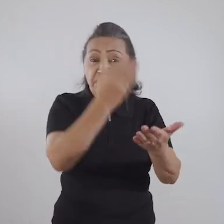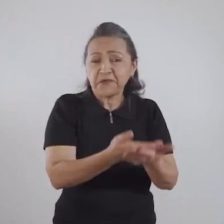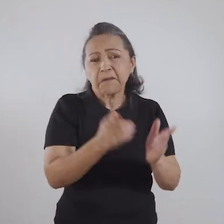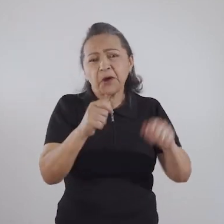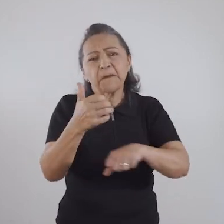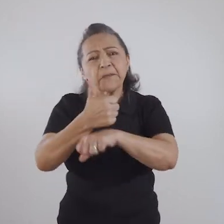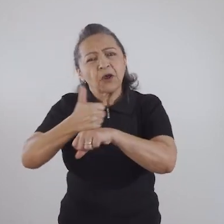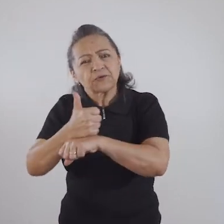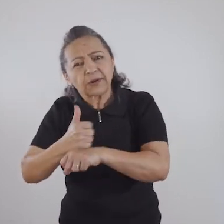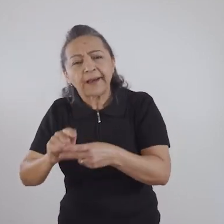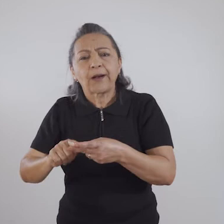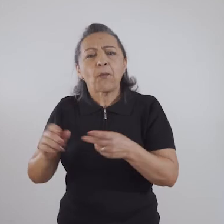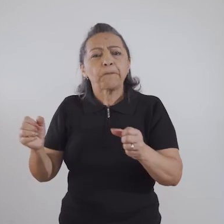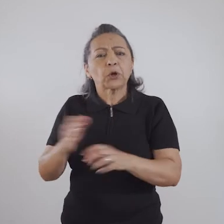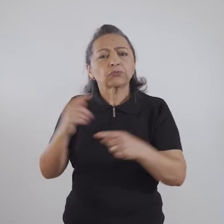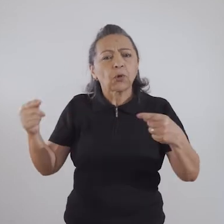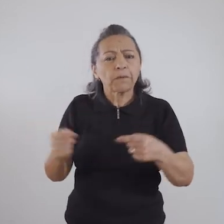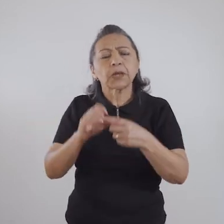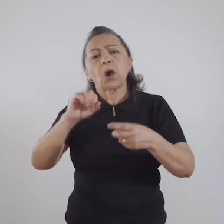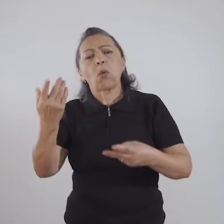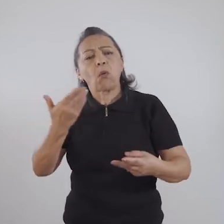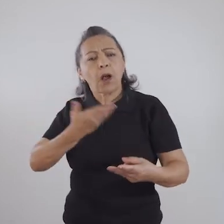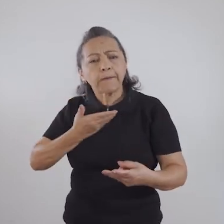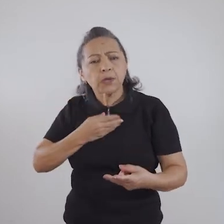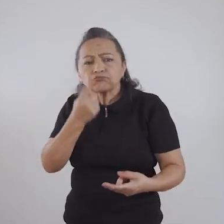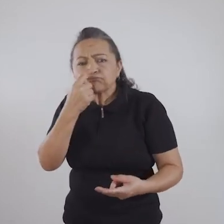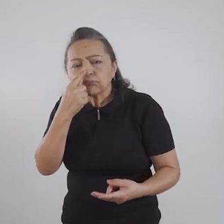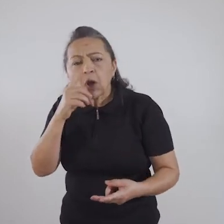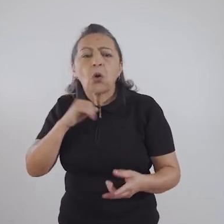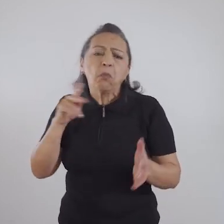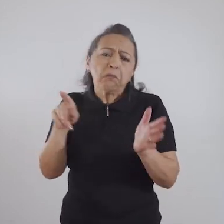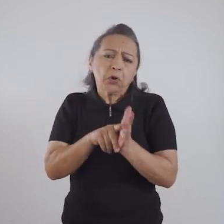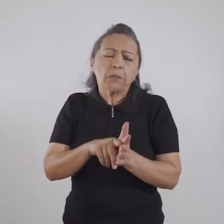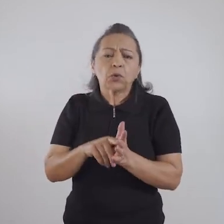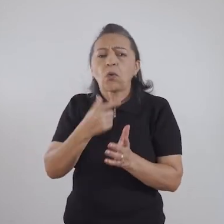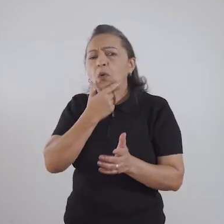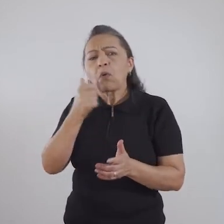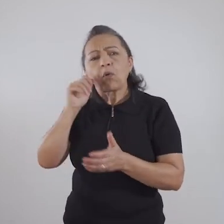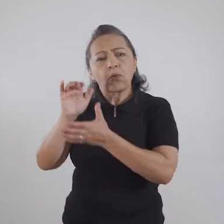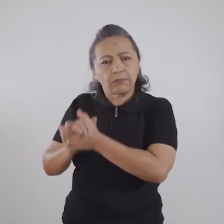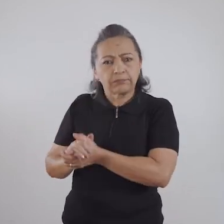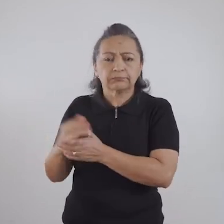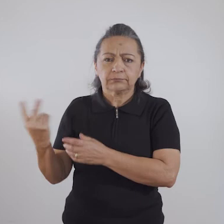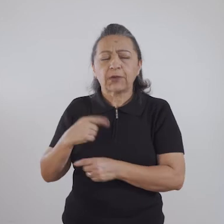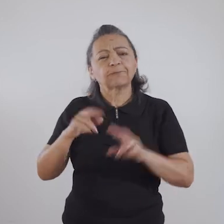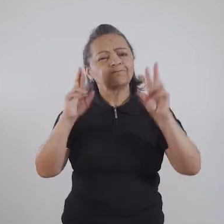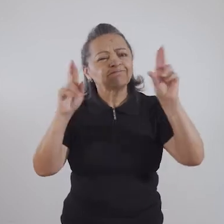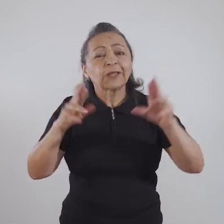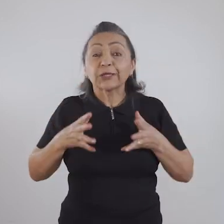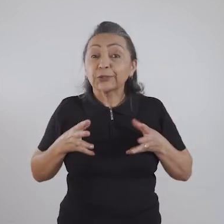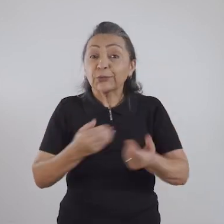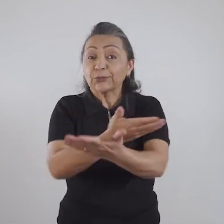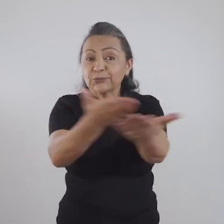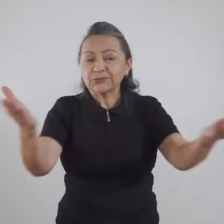enfim, com pessoas que vocês confiam, seja um profissional preparado para isso, seja um amigo muito próximo, seja